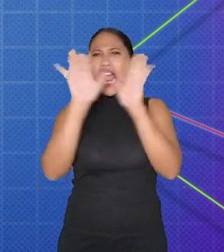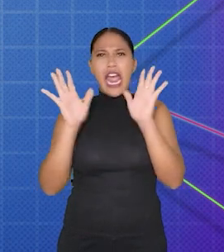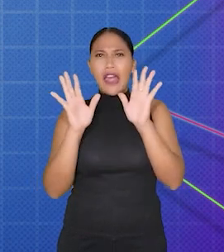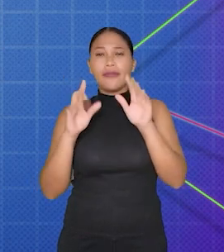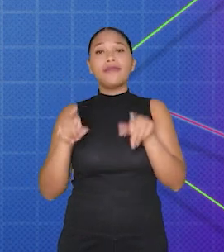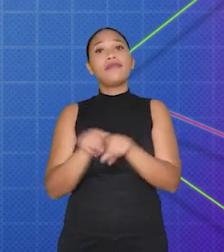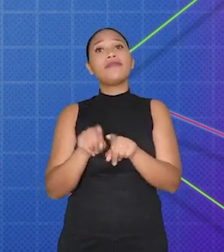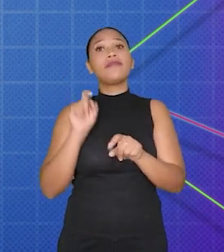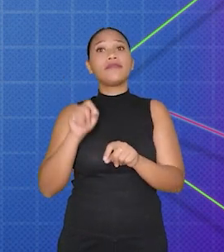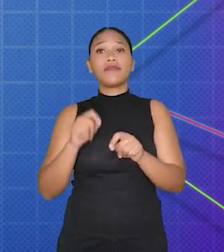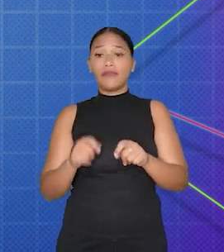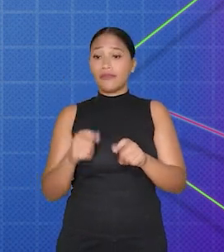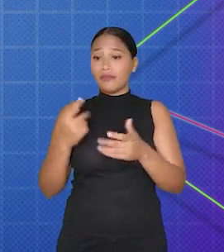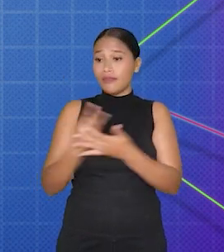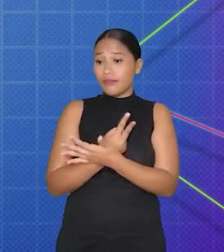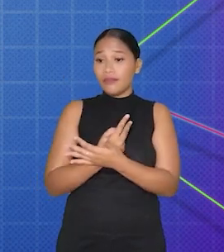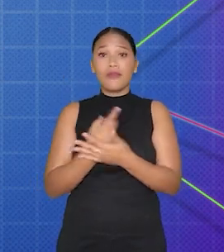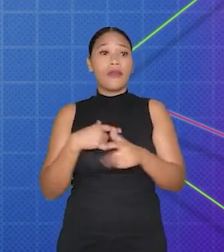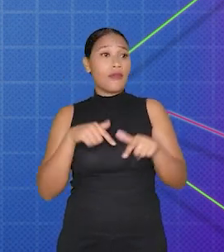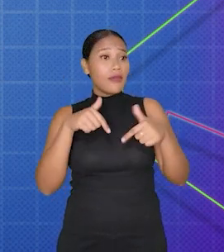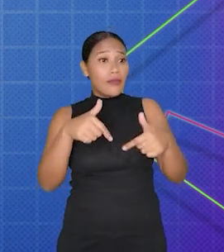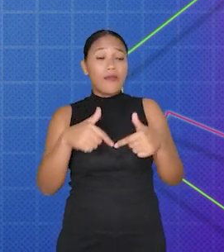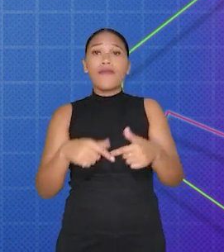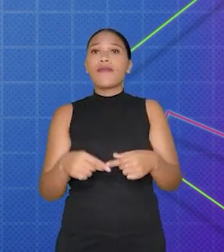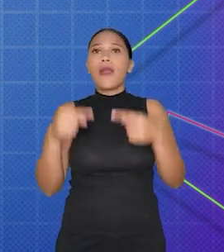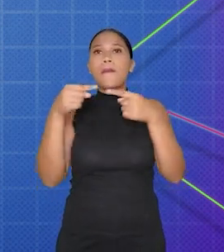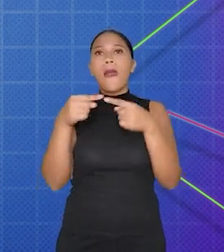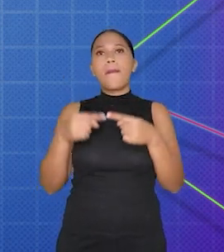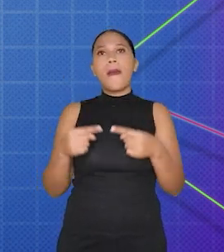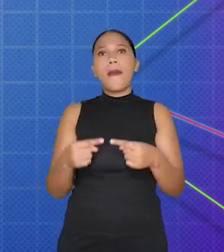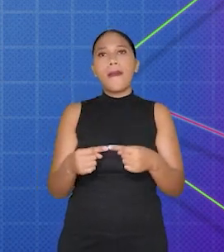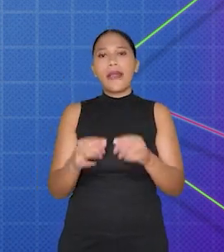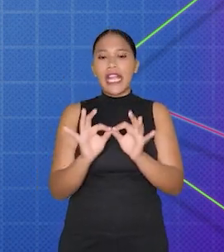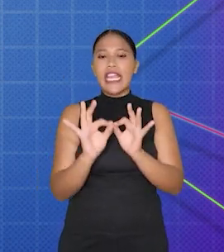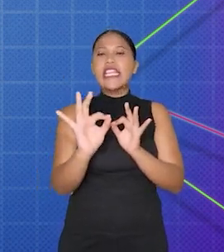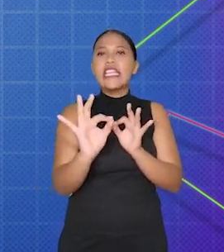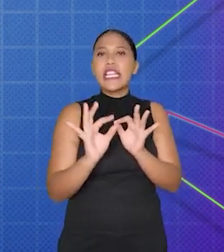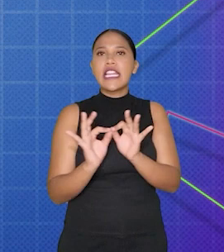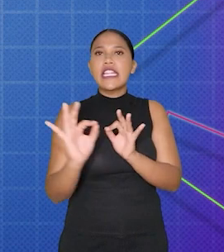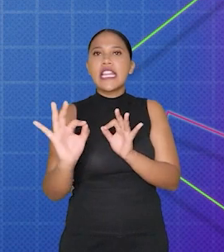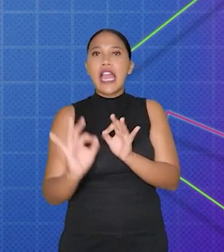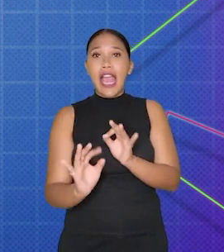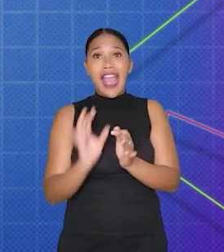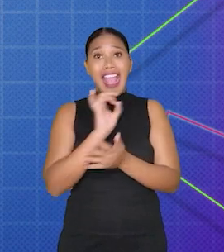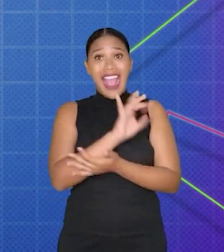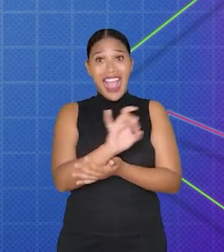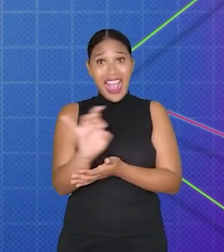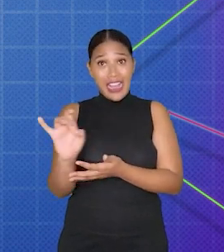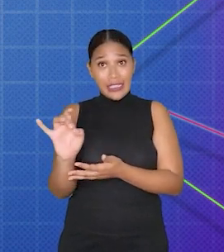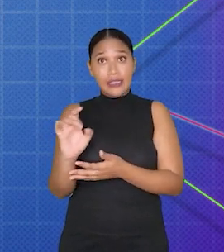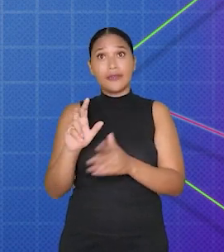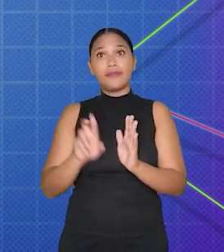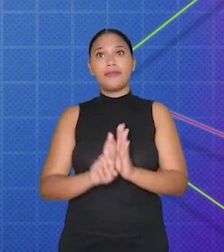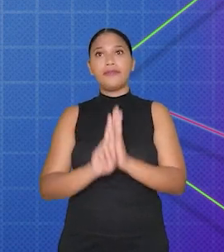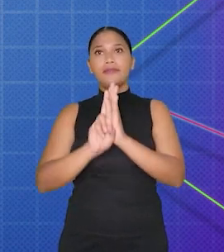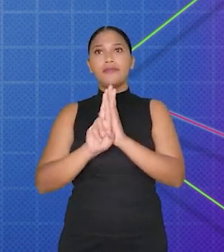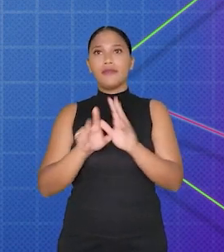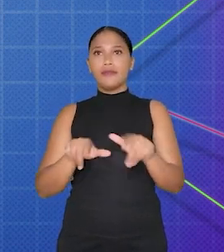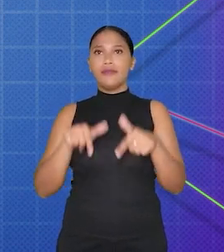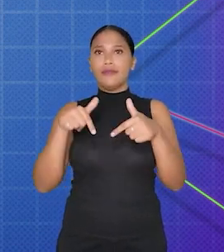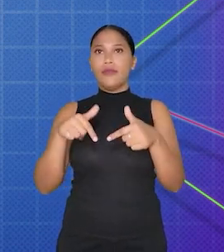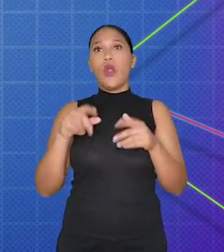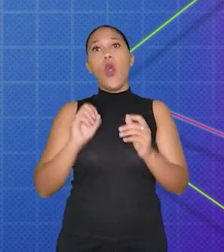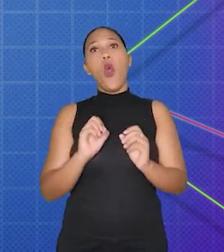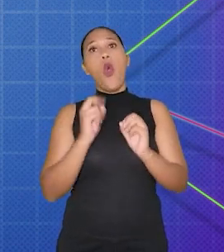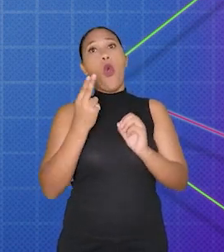Eventos é composta por caixas de eventos e ações que estão interligadas por linhas. Cada caixa de evento representa uma ação